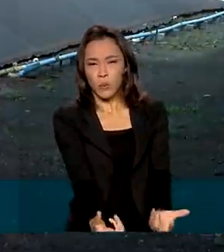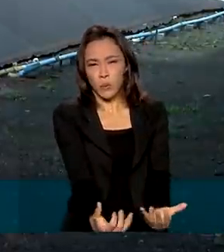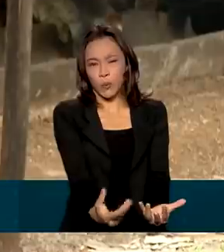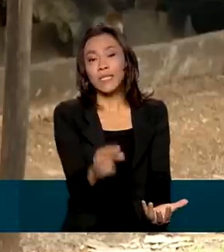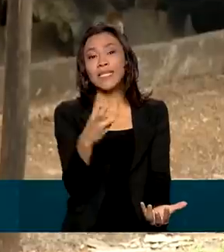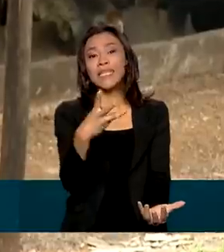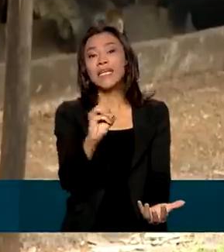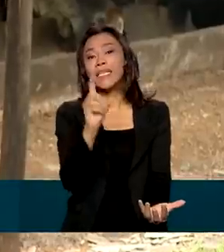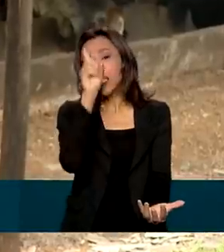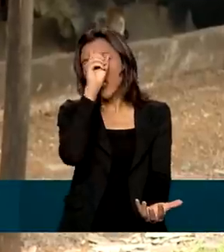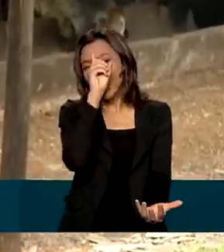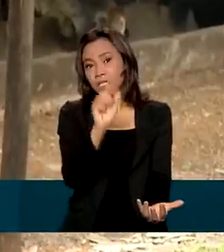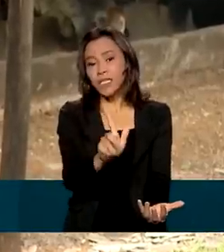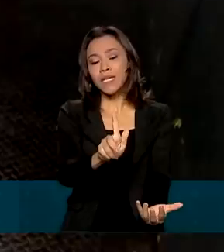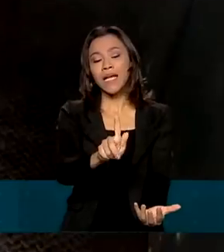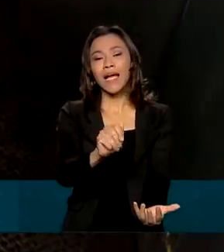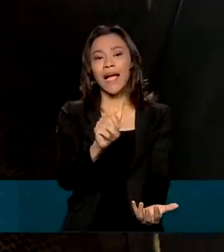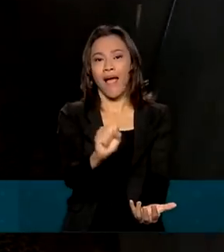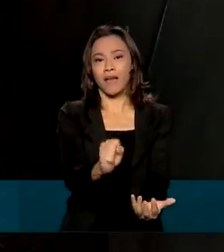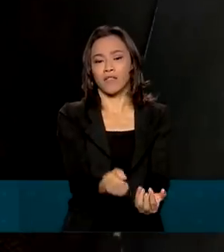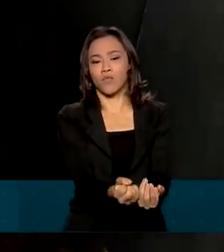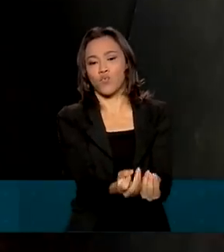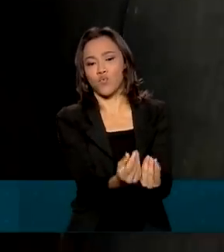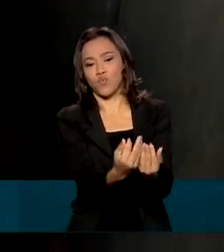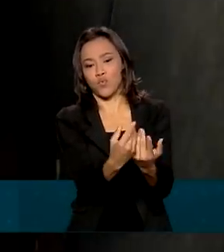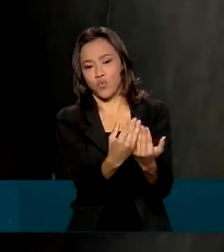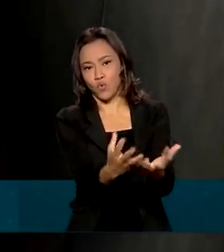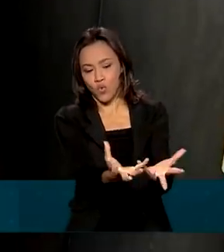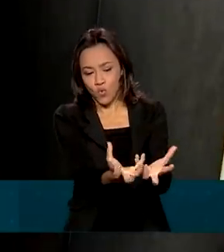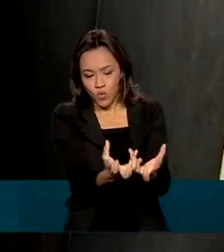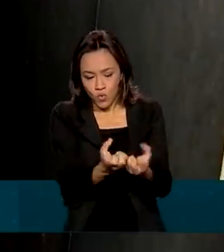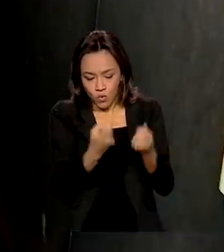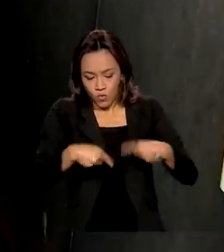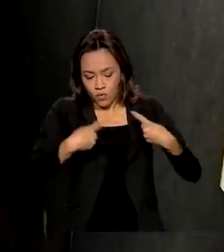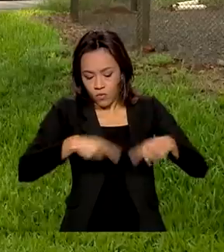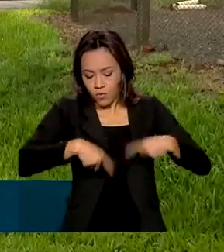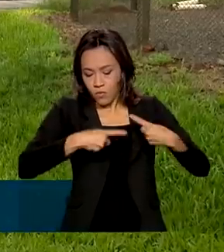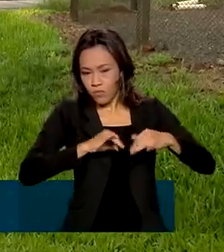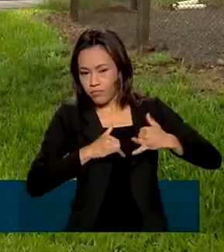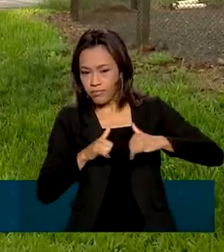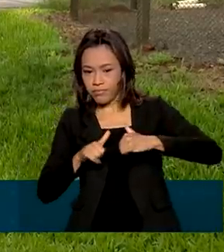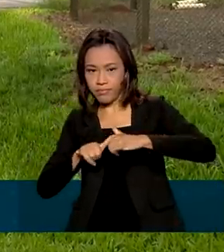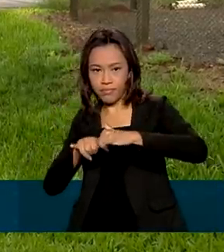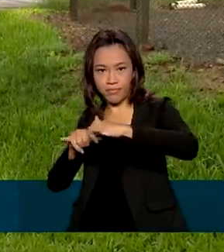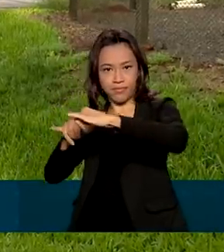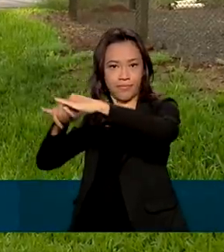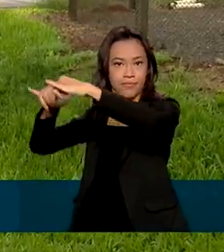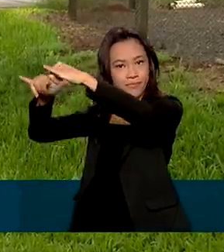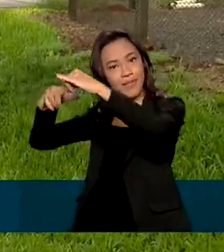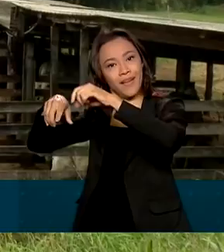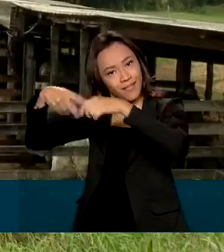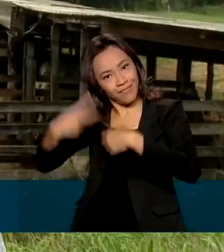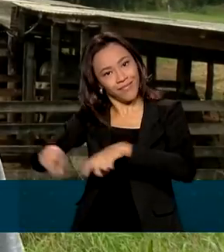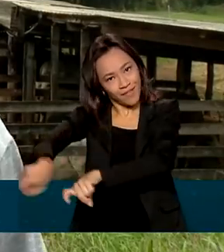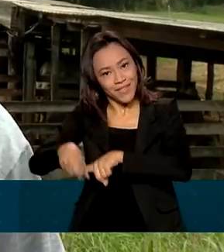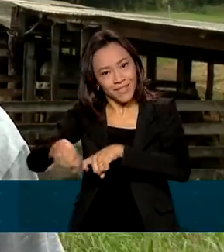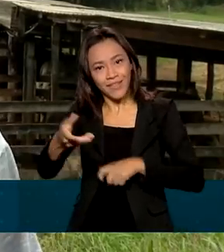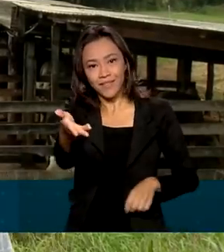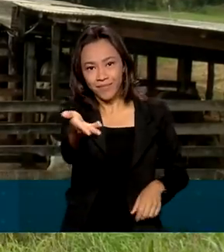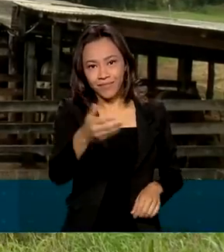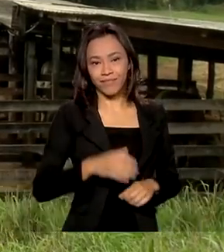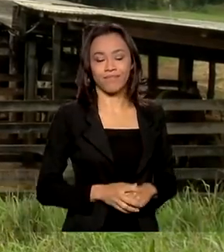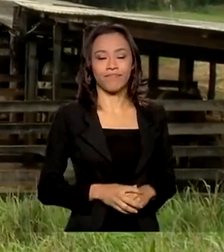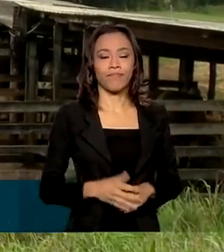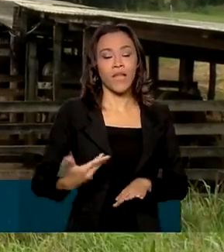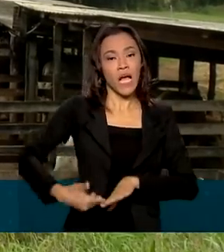dias depois produz um gás que movimenta esse gerador, que distribui a energia fabricada na própria fazenda. Nós não